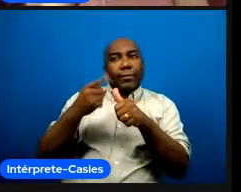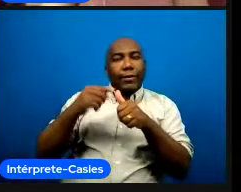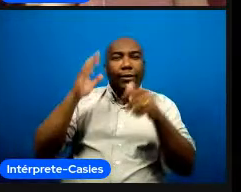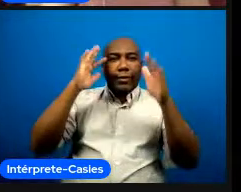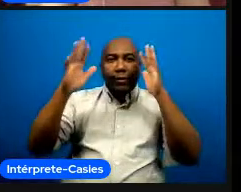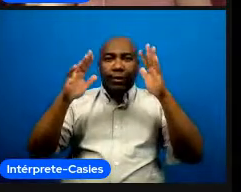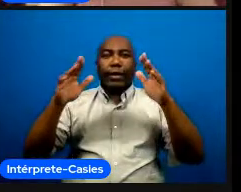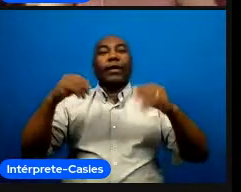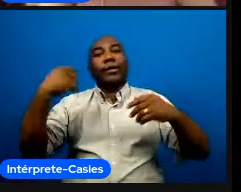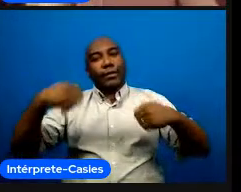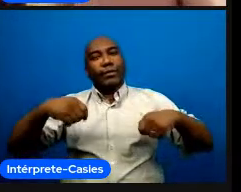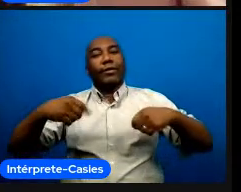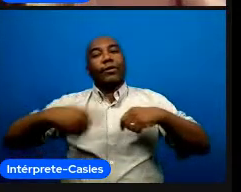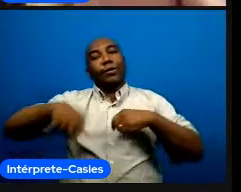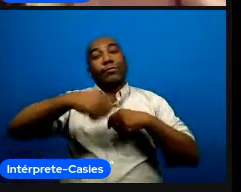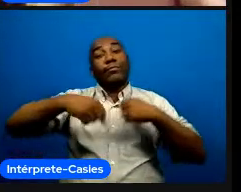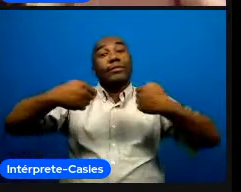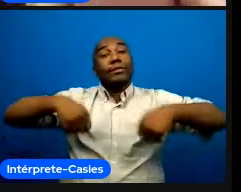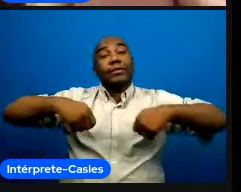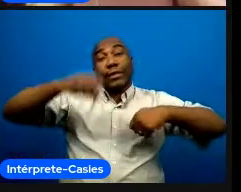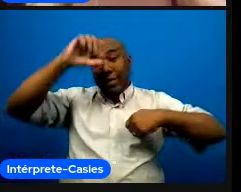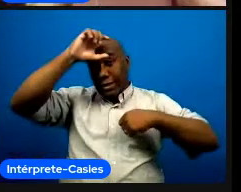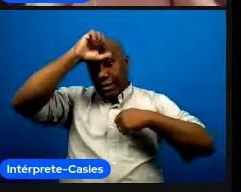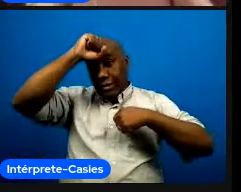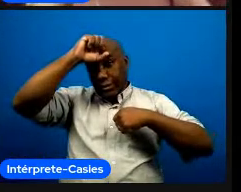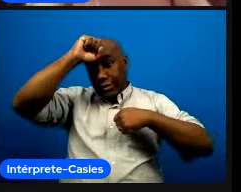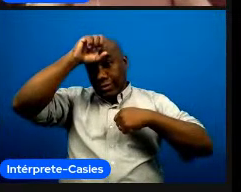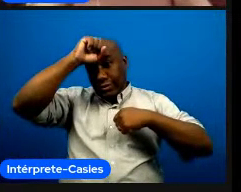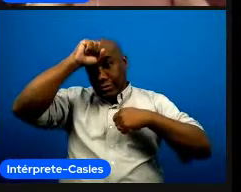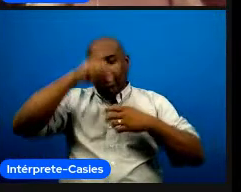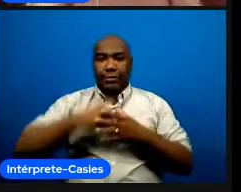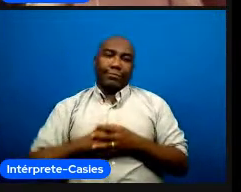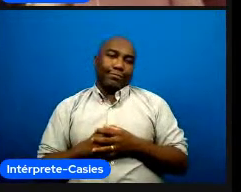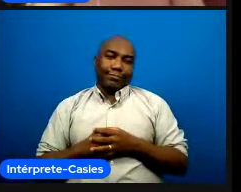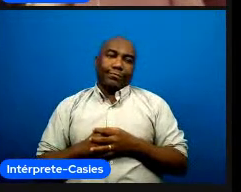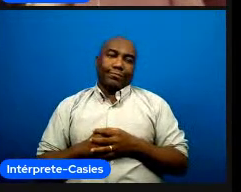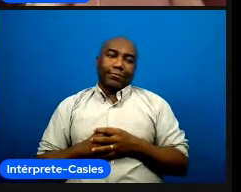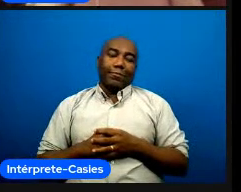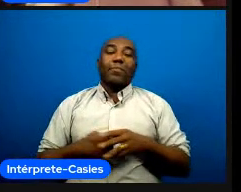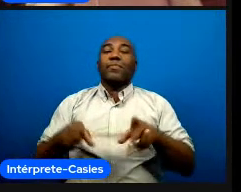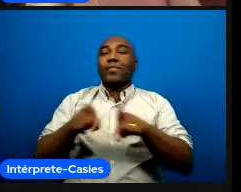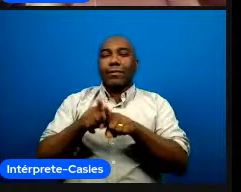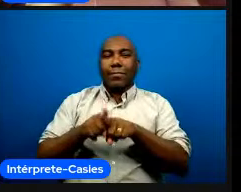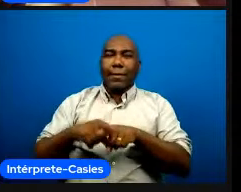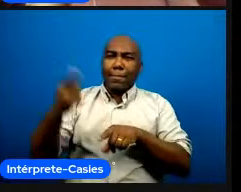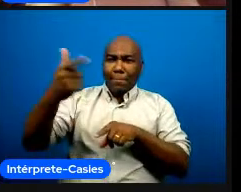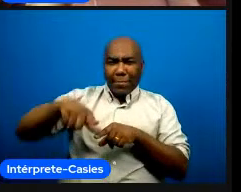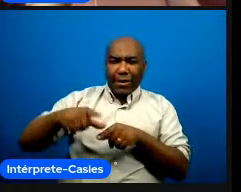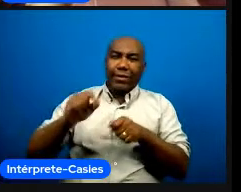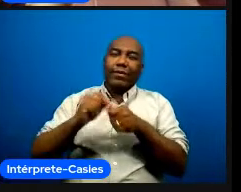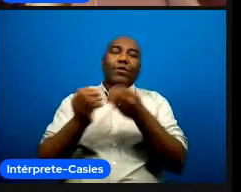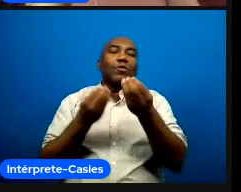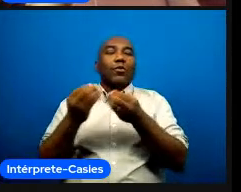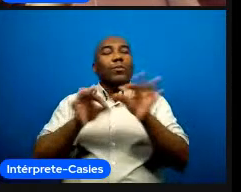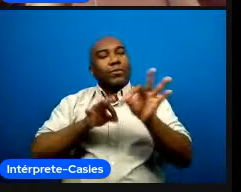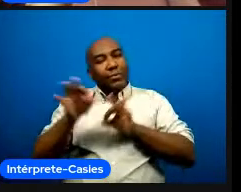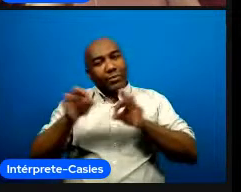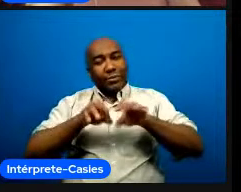refletir então eu defino a estratégia de modo o ambiente num desenho de organização e